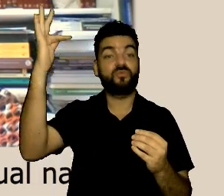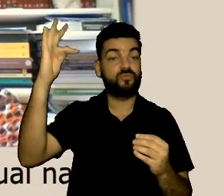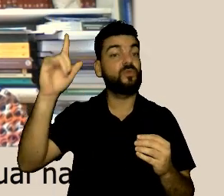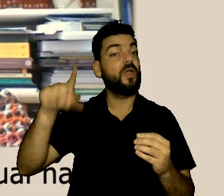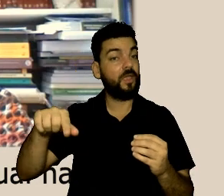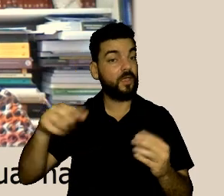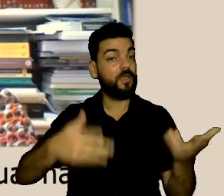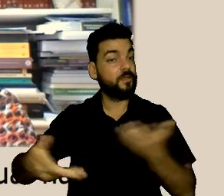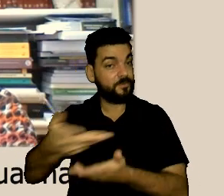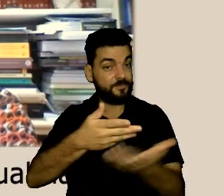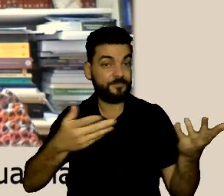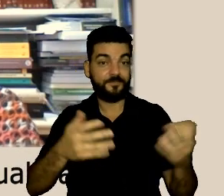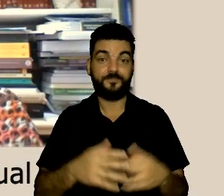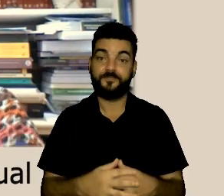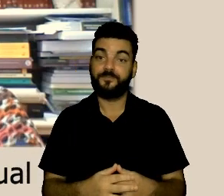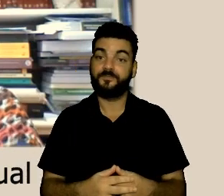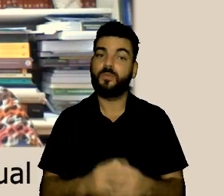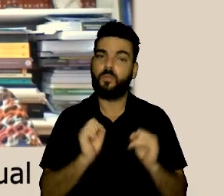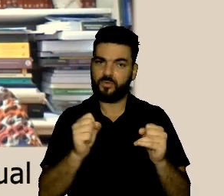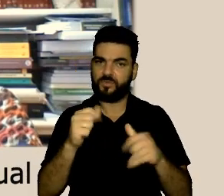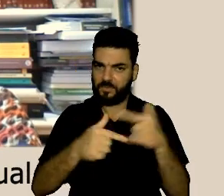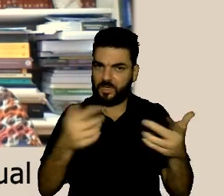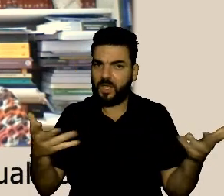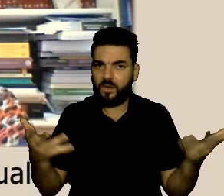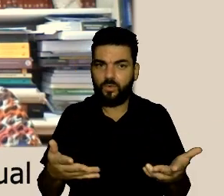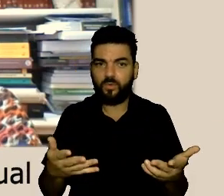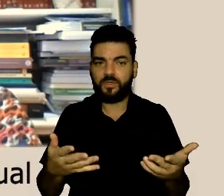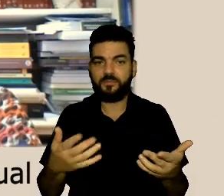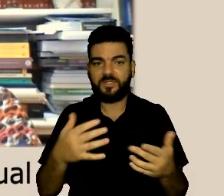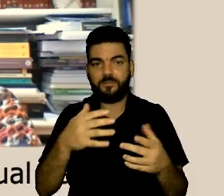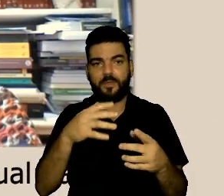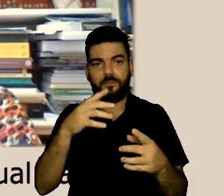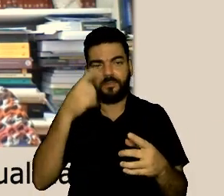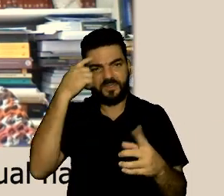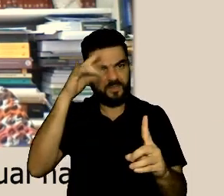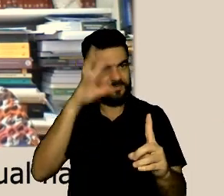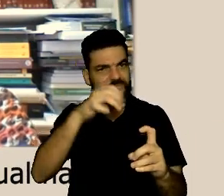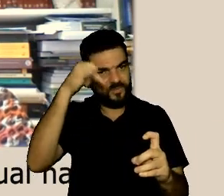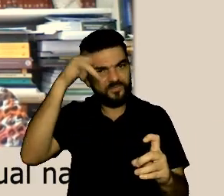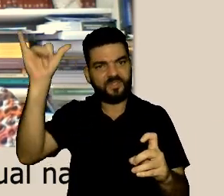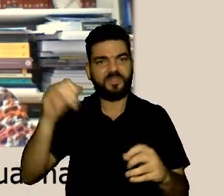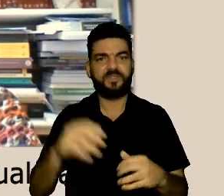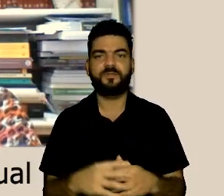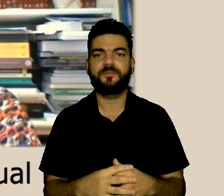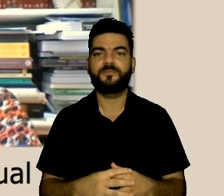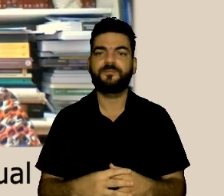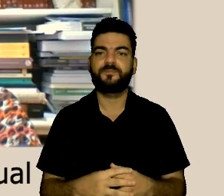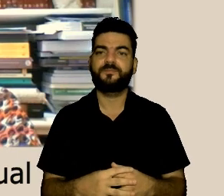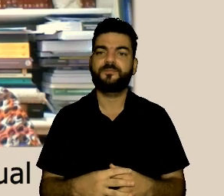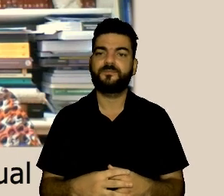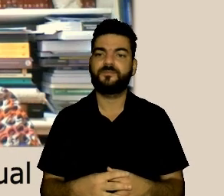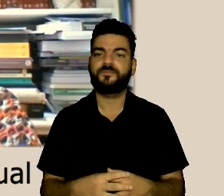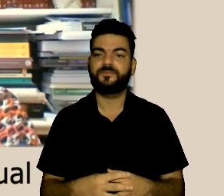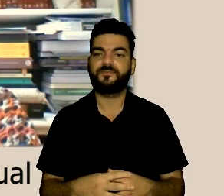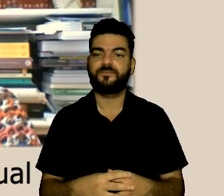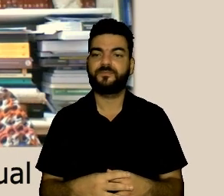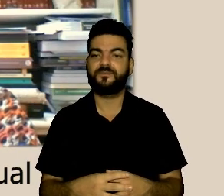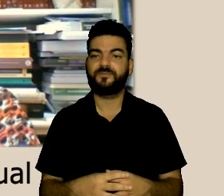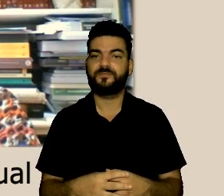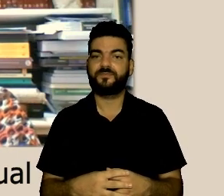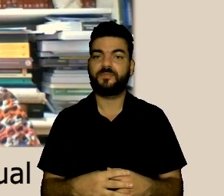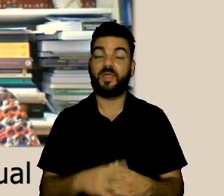acho que o que a gente tem para o futuro é isso então vamos começar a trabalhar de uma forma